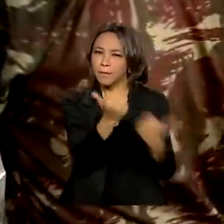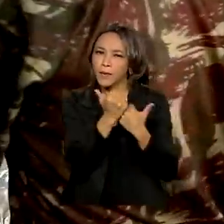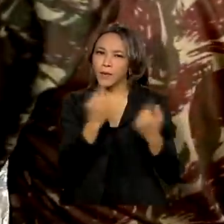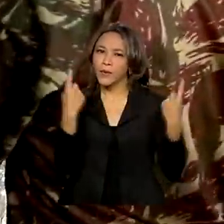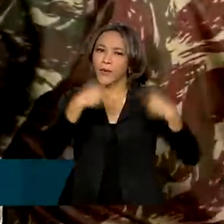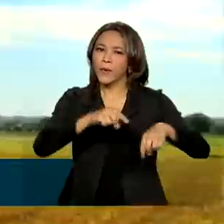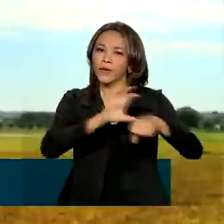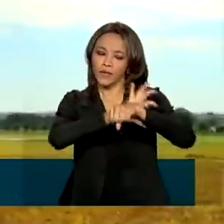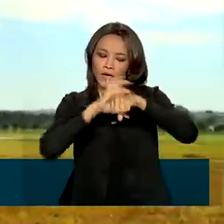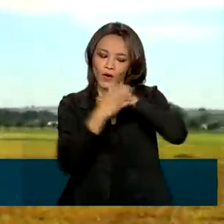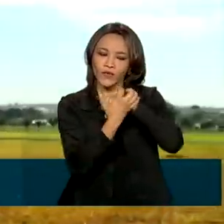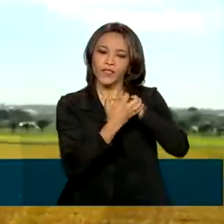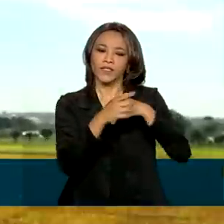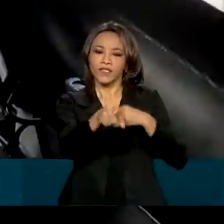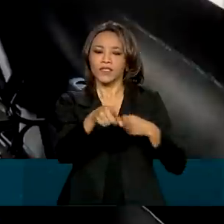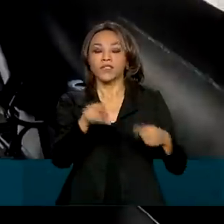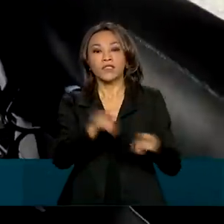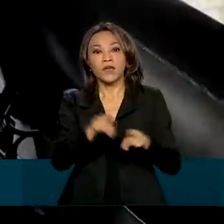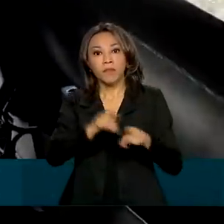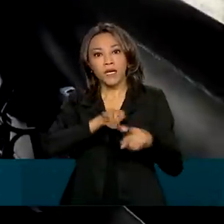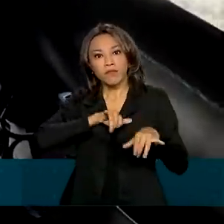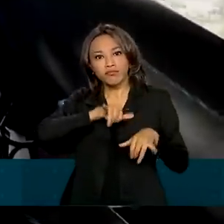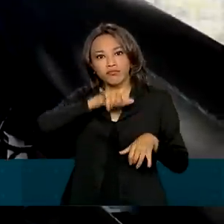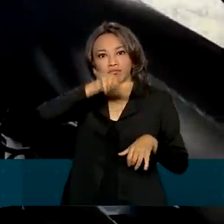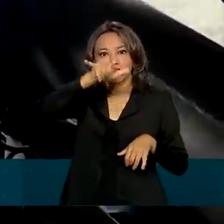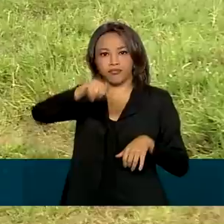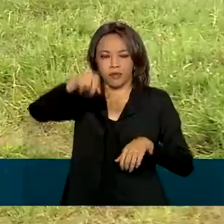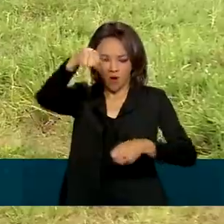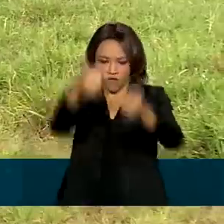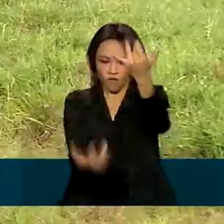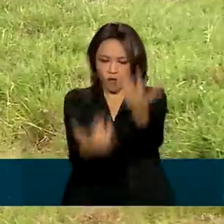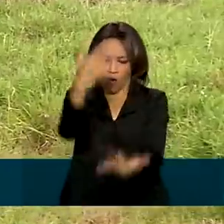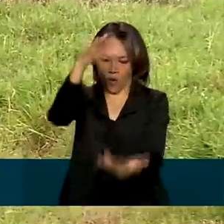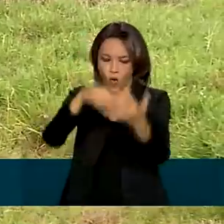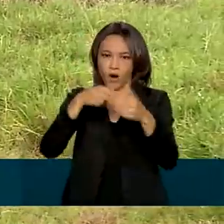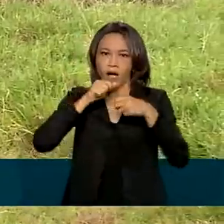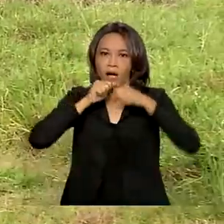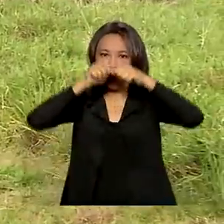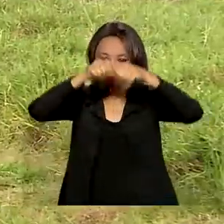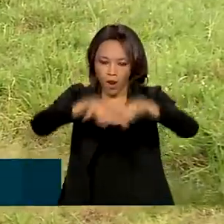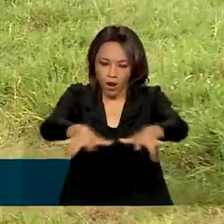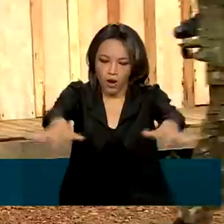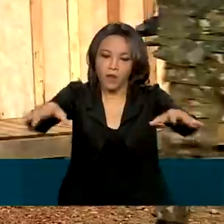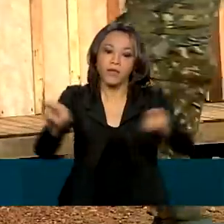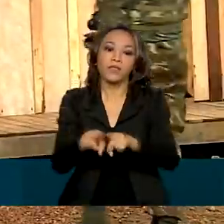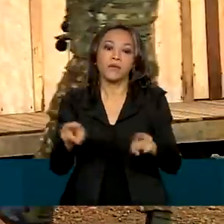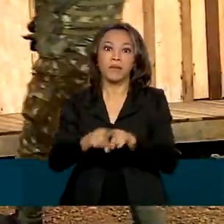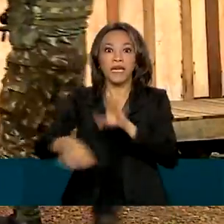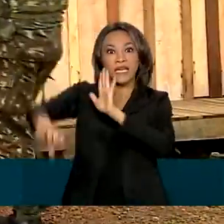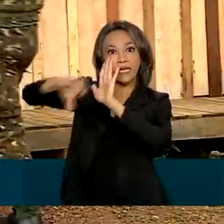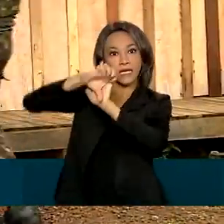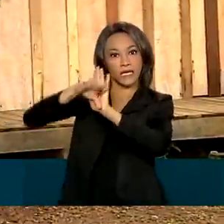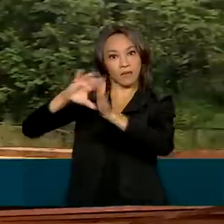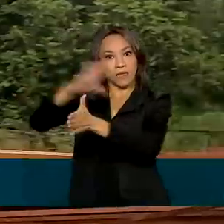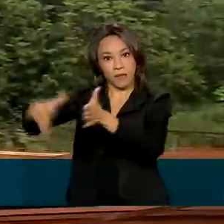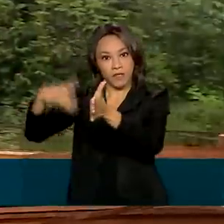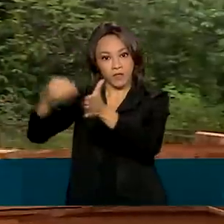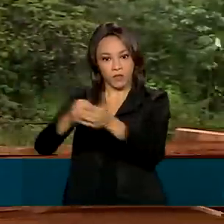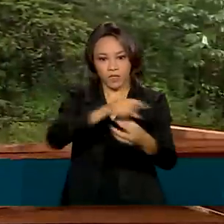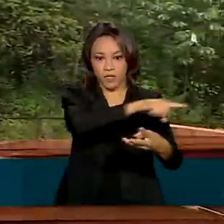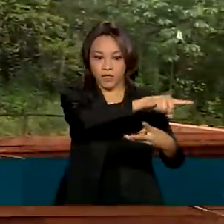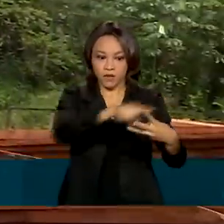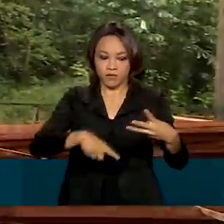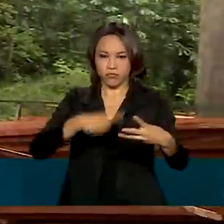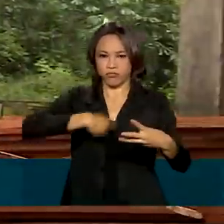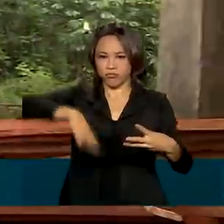a Covid-19 ao suporte para apagar os incêndios no Pantanal e combater crimes ambientais na Amazônia, as Forças Armadas